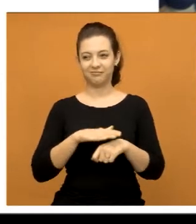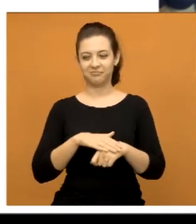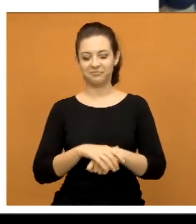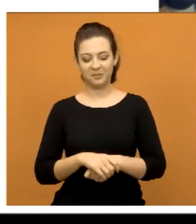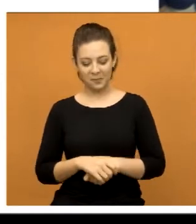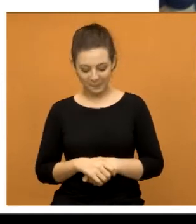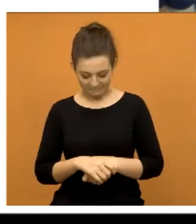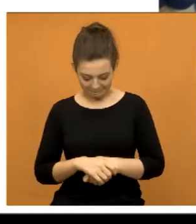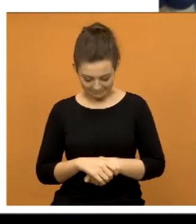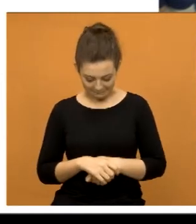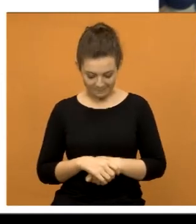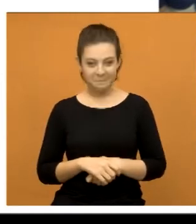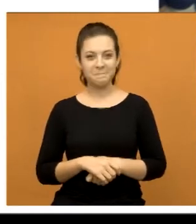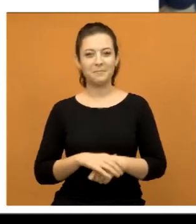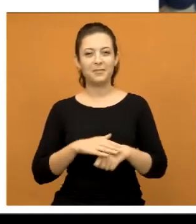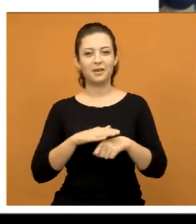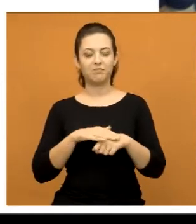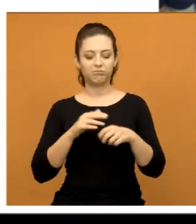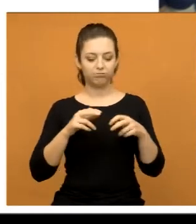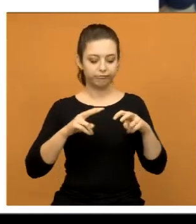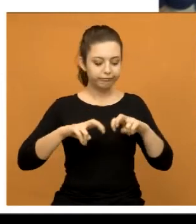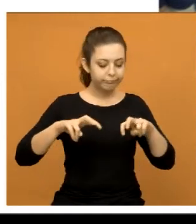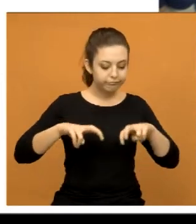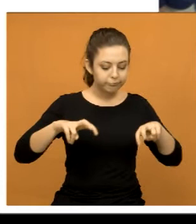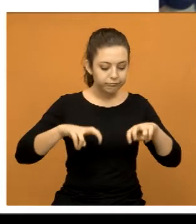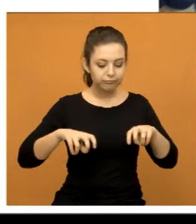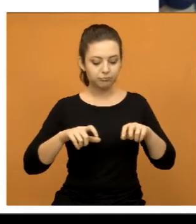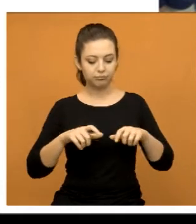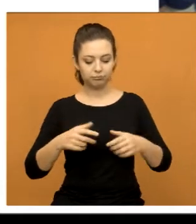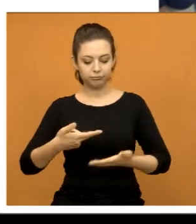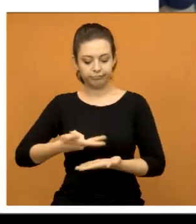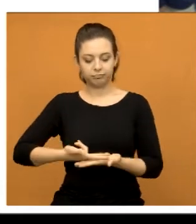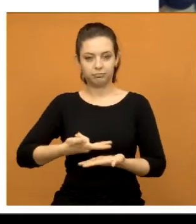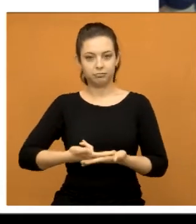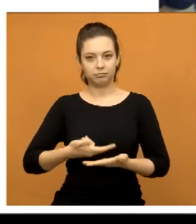a... a perícia lá, a pessoa lá.